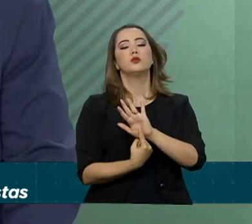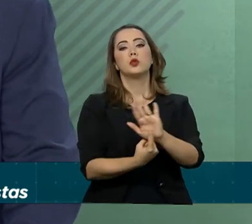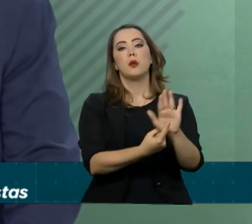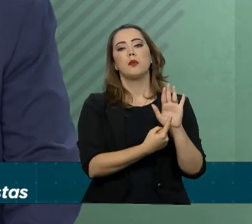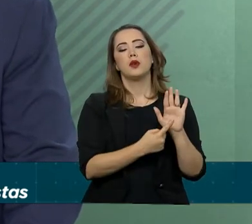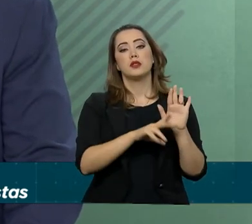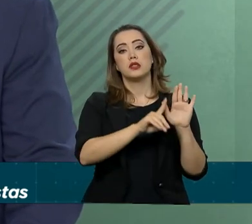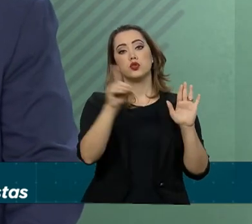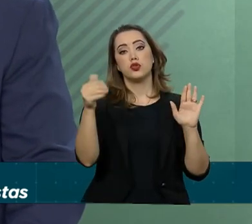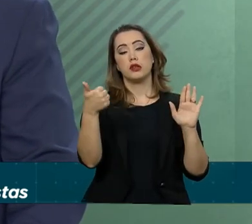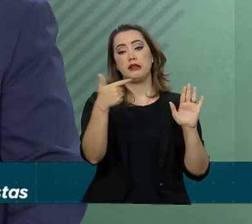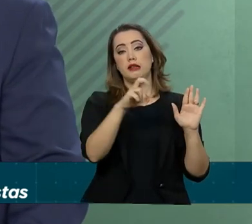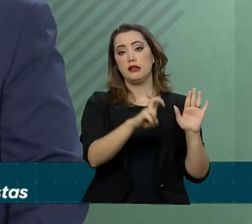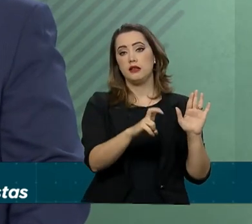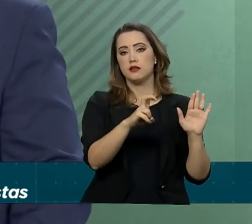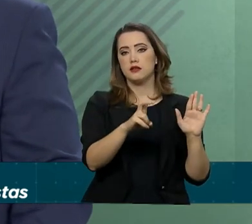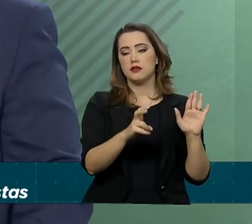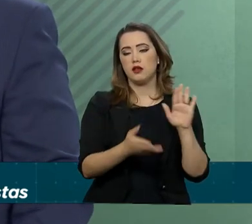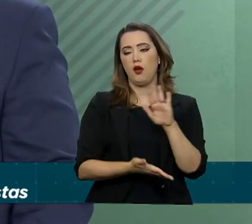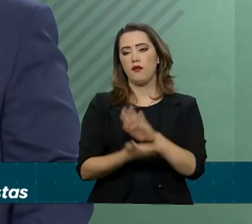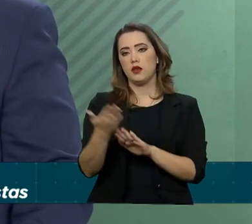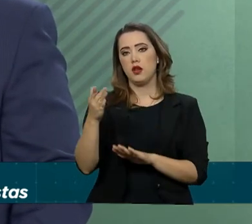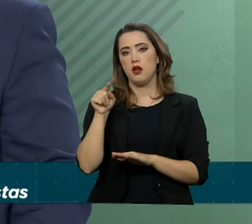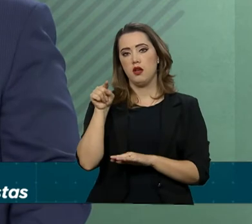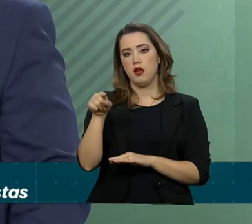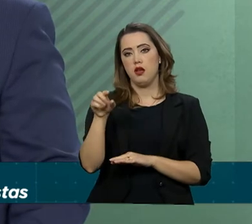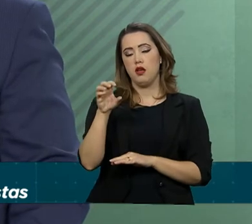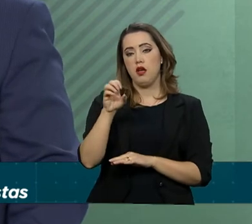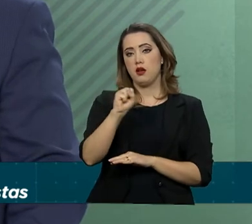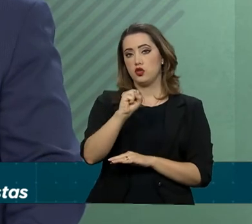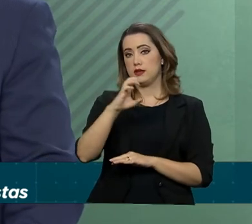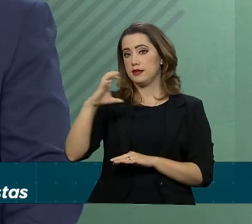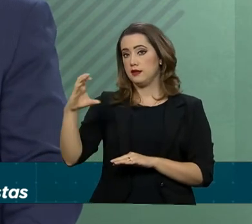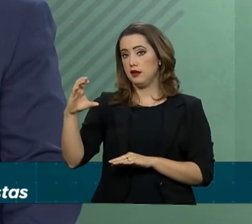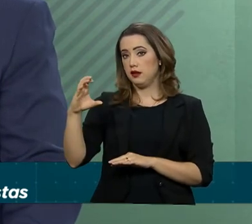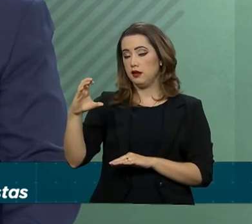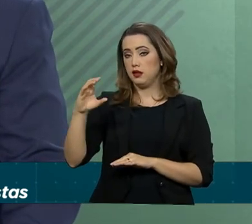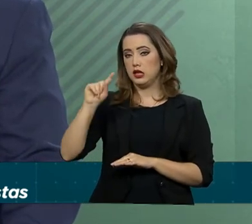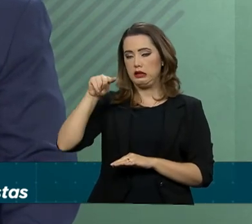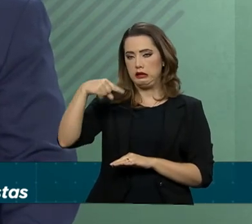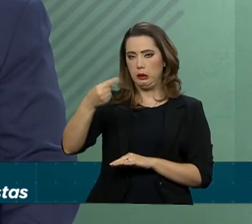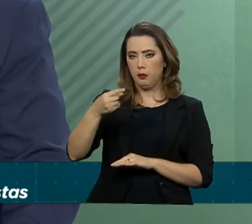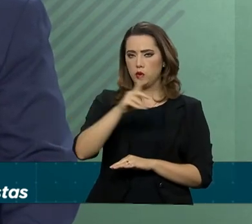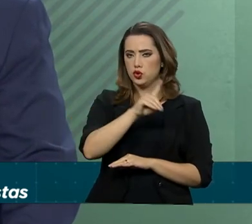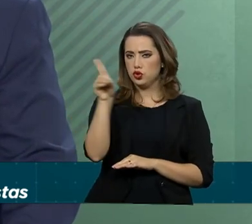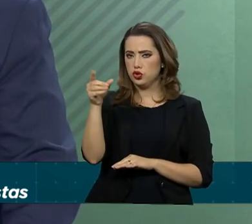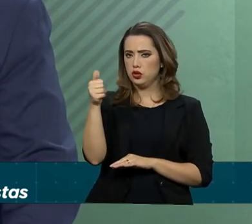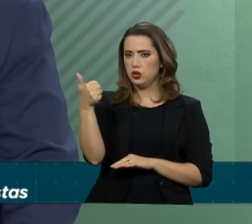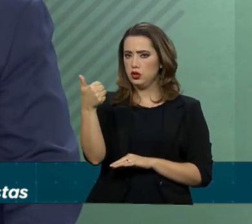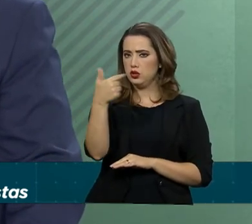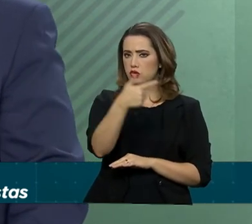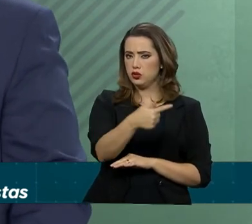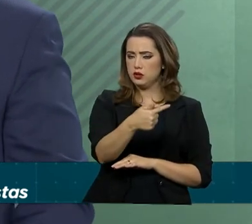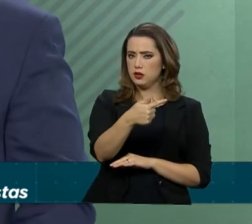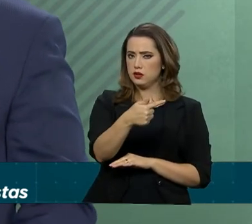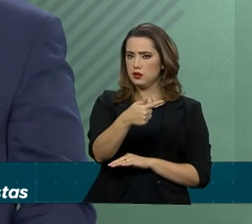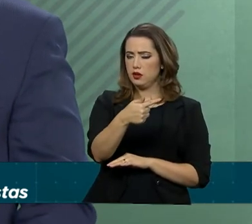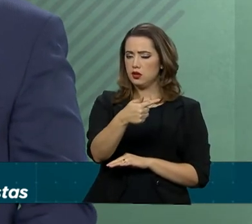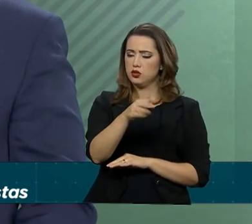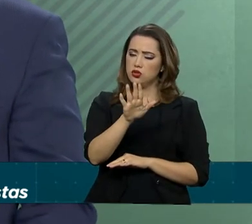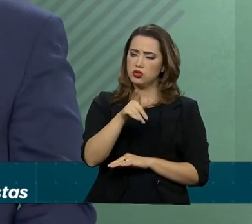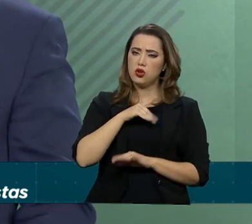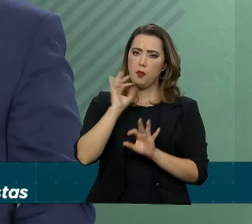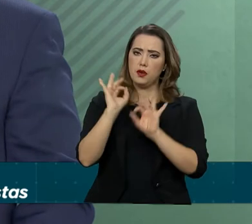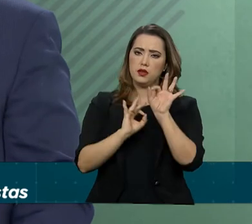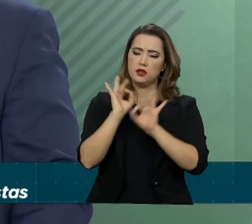no dia 15, uma viagem nossa à Santa Catarina e, no dia 17, havia inicialmente um